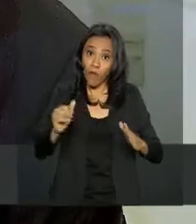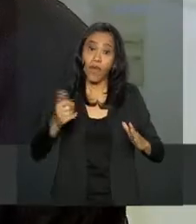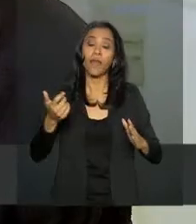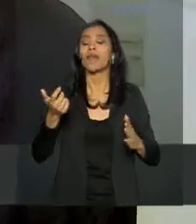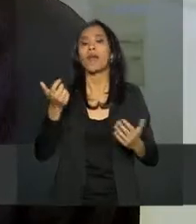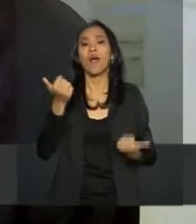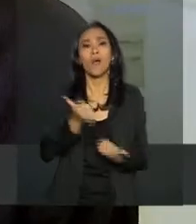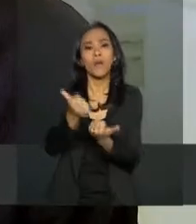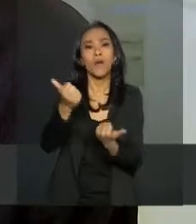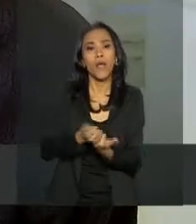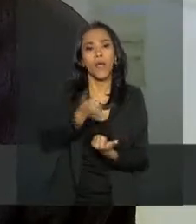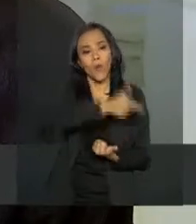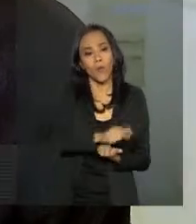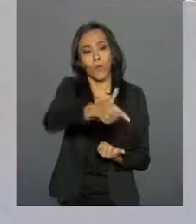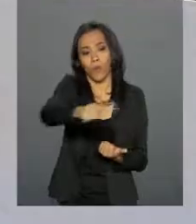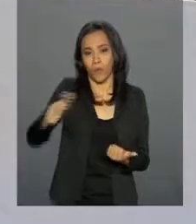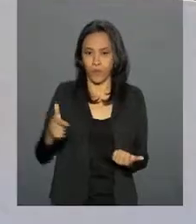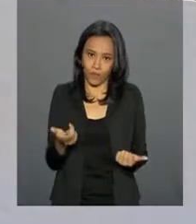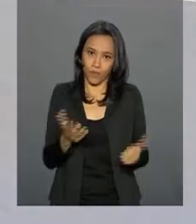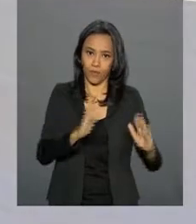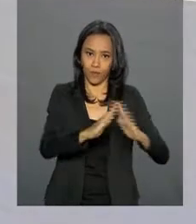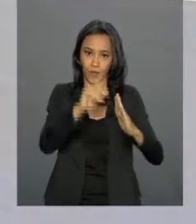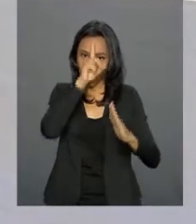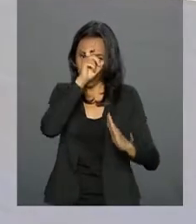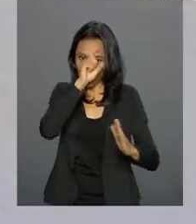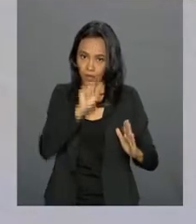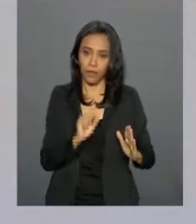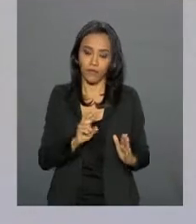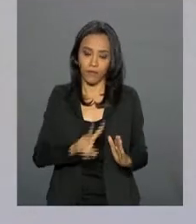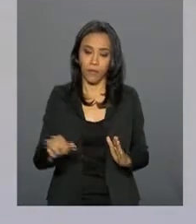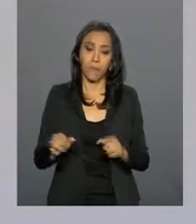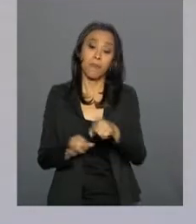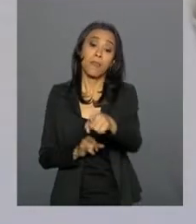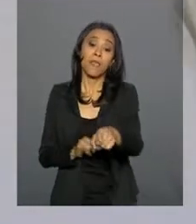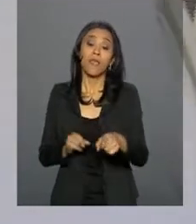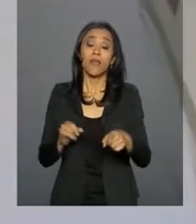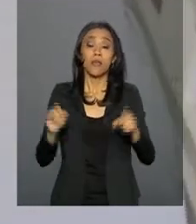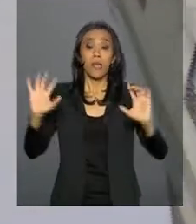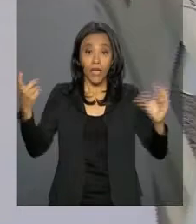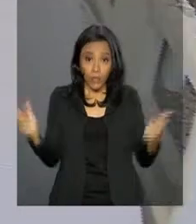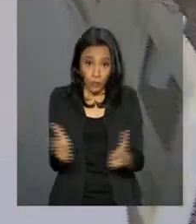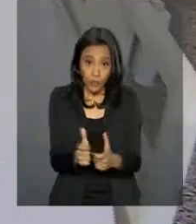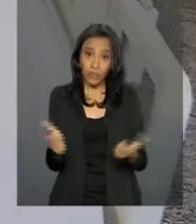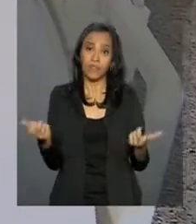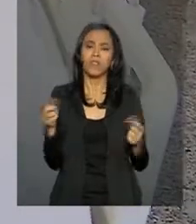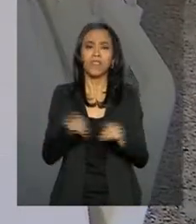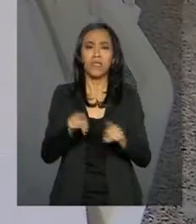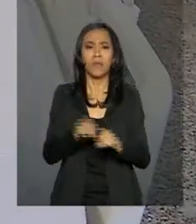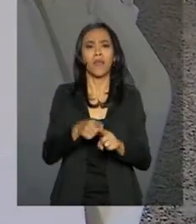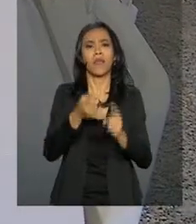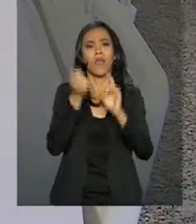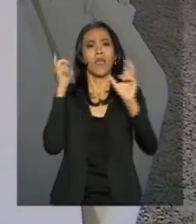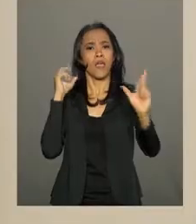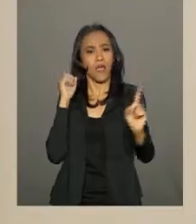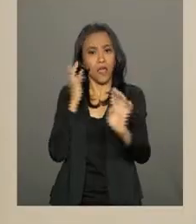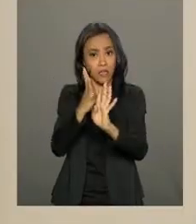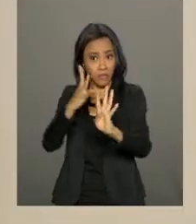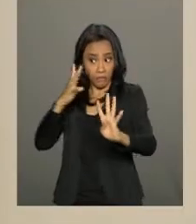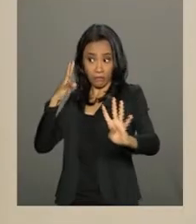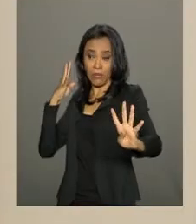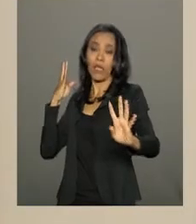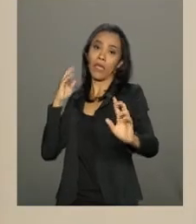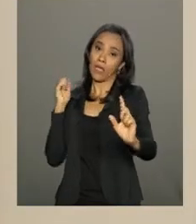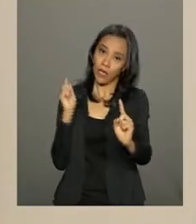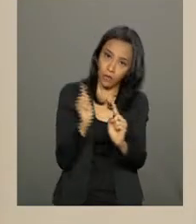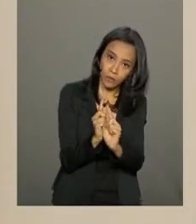tem dentro do município, que é gerido pelo estado. Além de desafogar as emergências, reduzir as filas de acesso às cirurgias e o